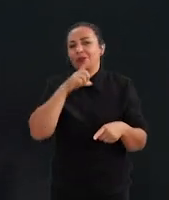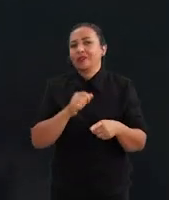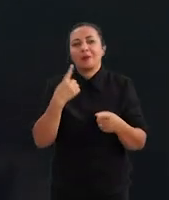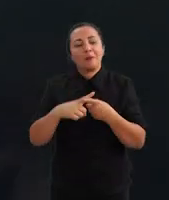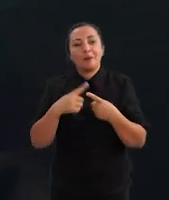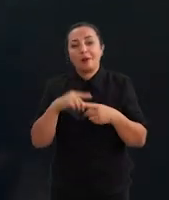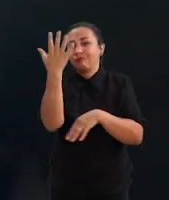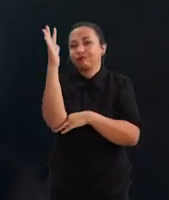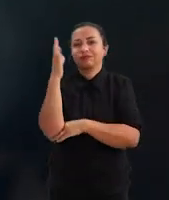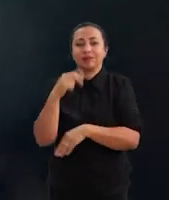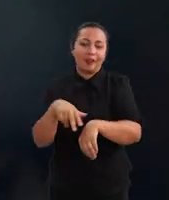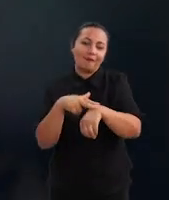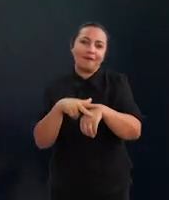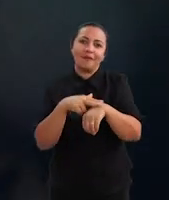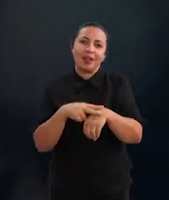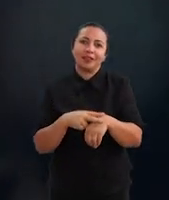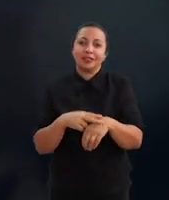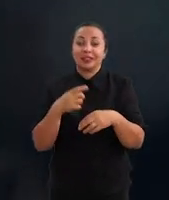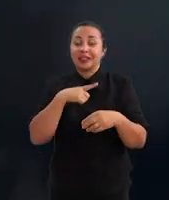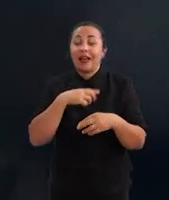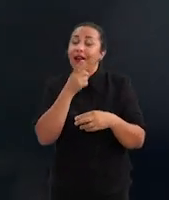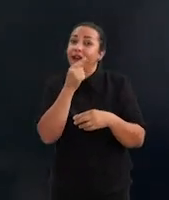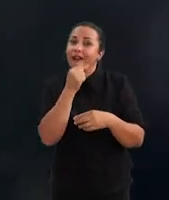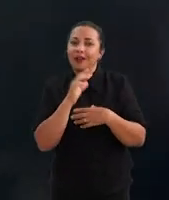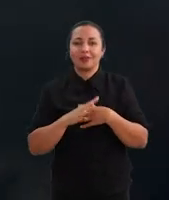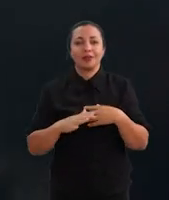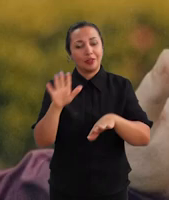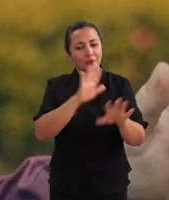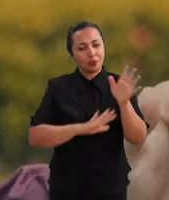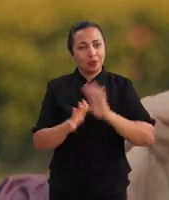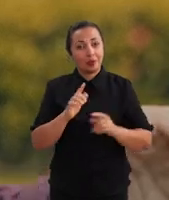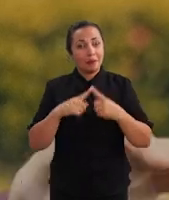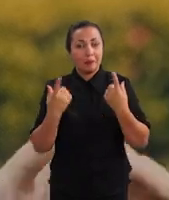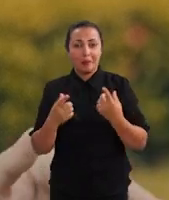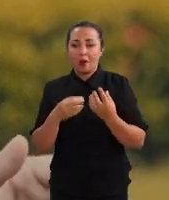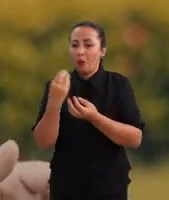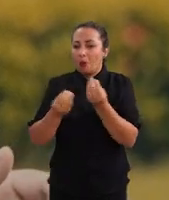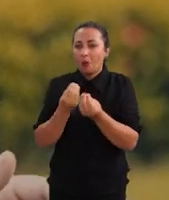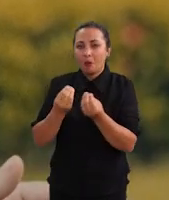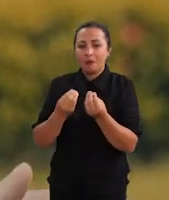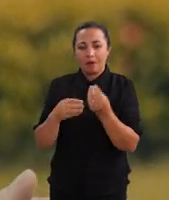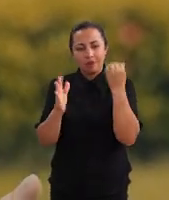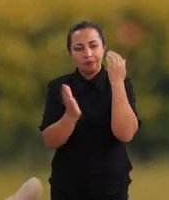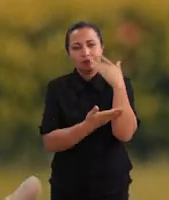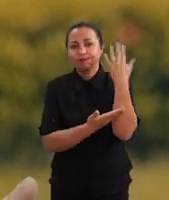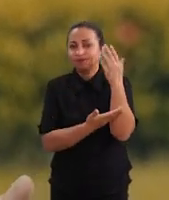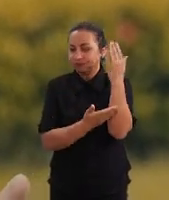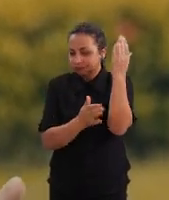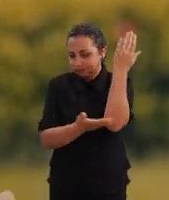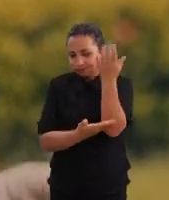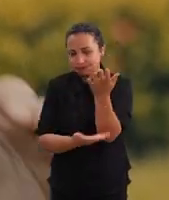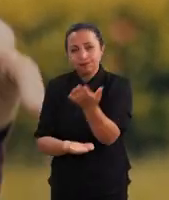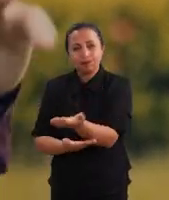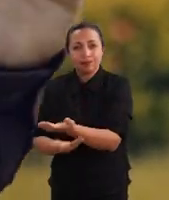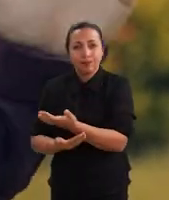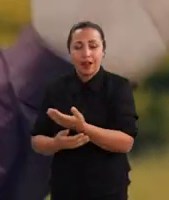uma floresta verde, uma floresta úmida. Isso quando ela está conservada, tá? Mas à medida que vão sendo desmatadas áreas, vai se abrindo